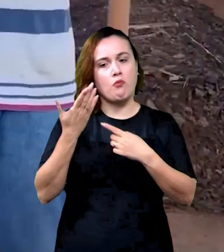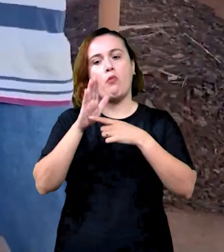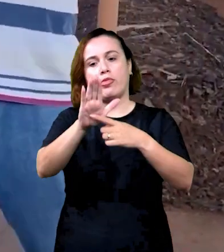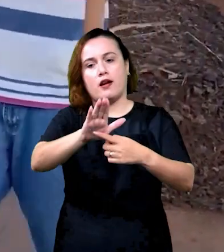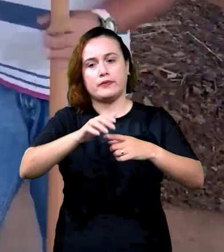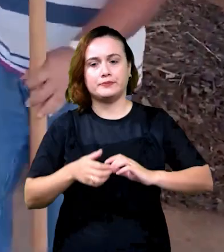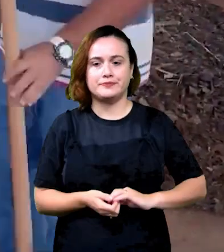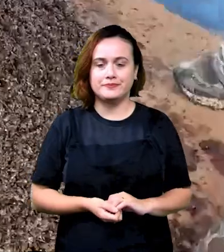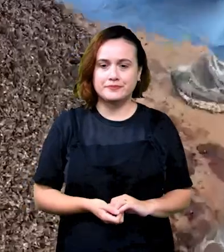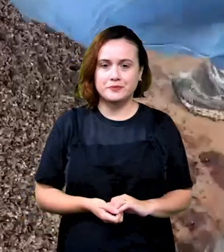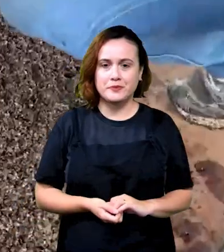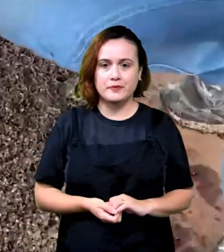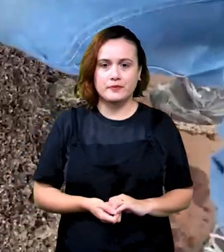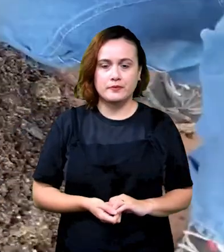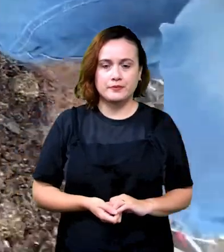vocês. Beleza?